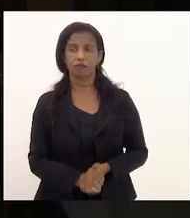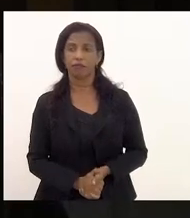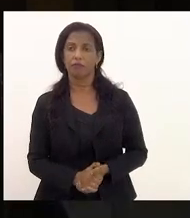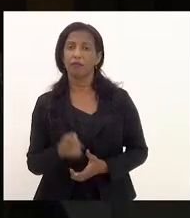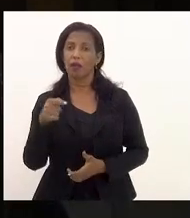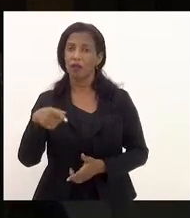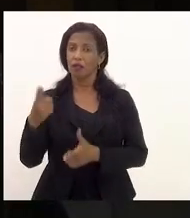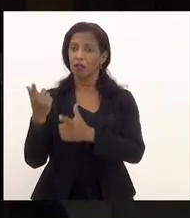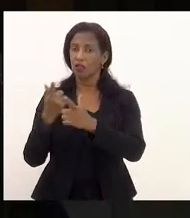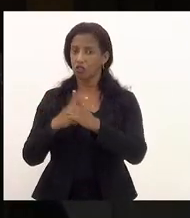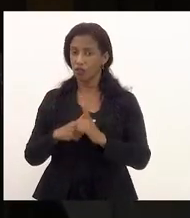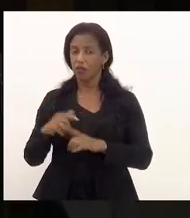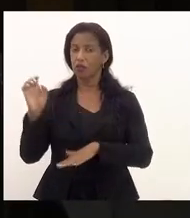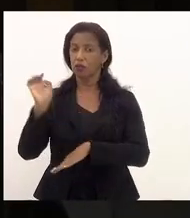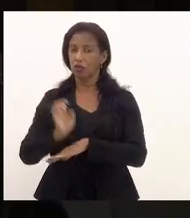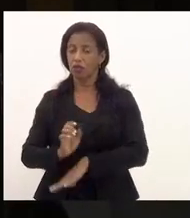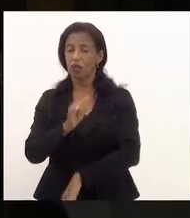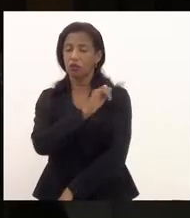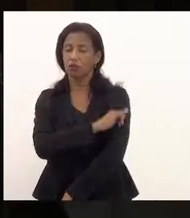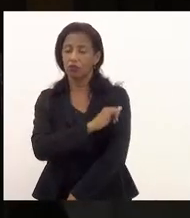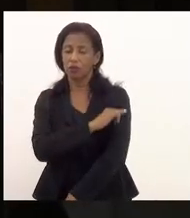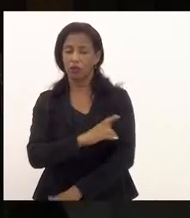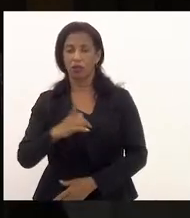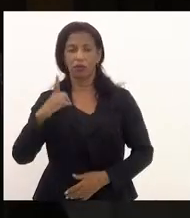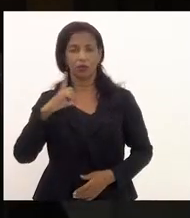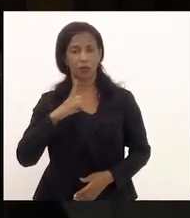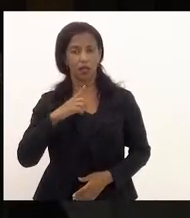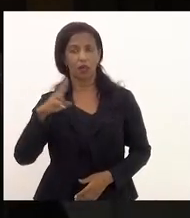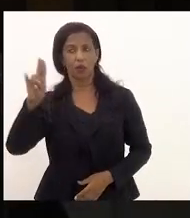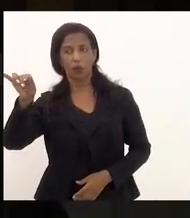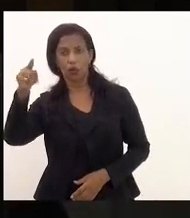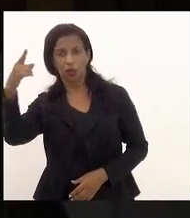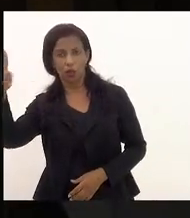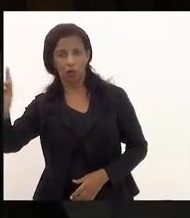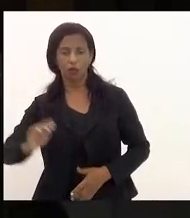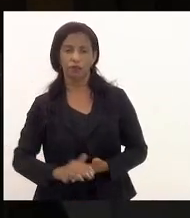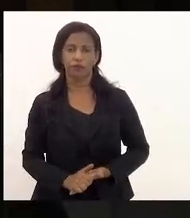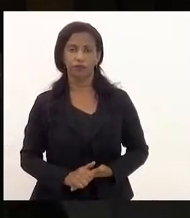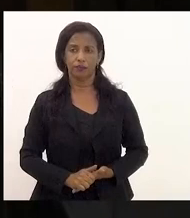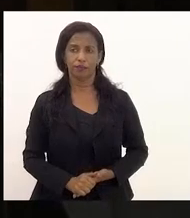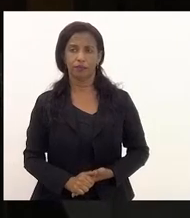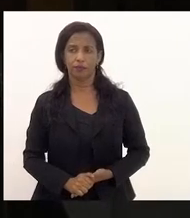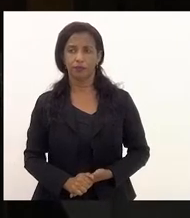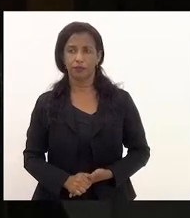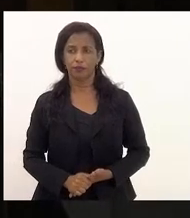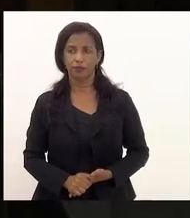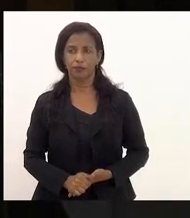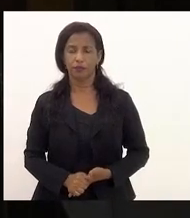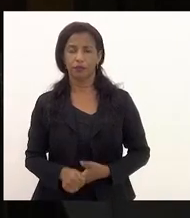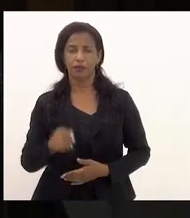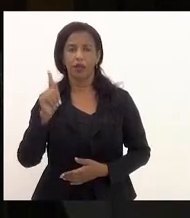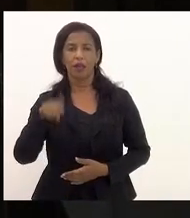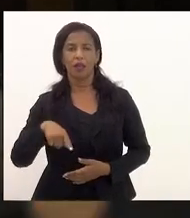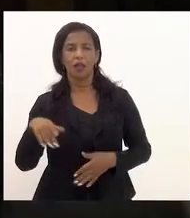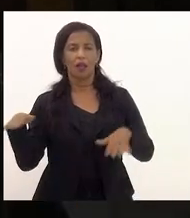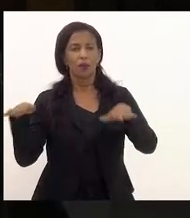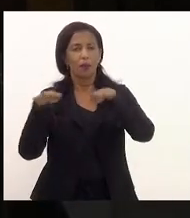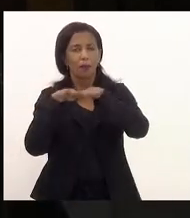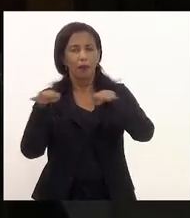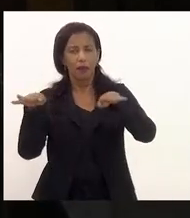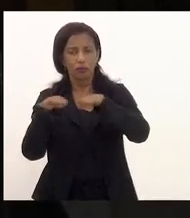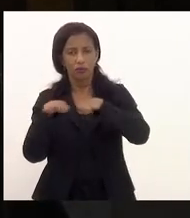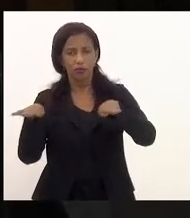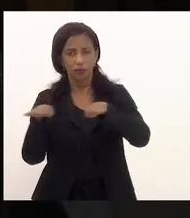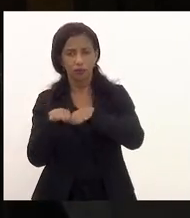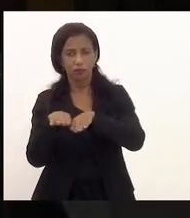esta dívida que o do Rio de Janeiro tem com a União é no médio prazo